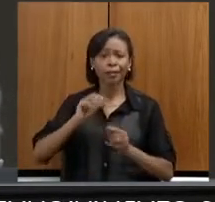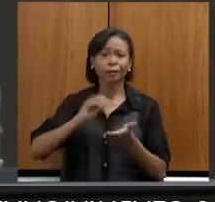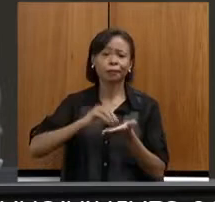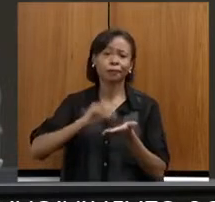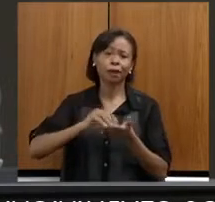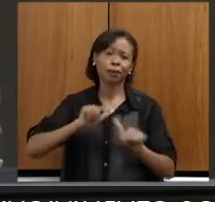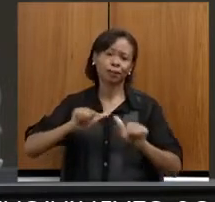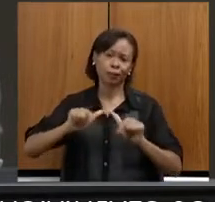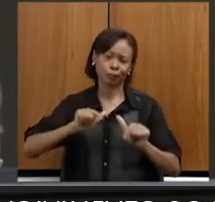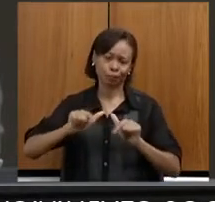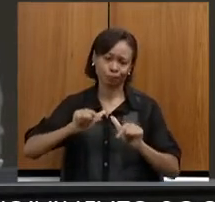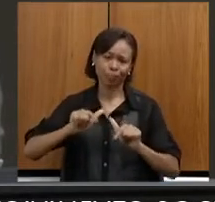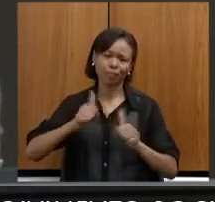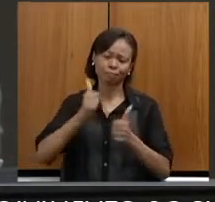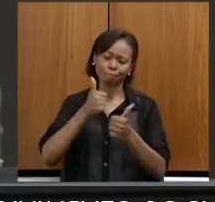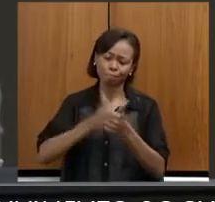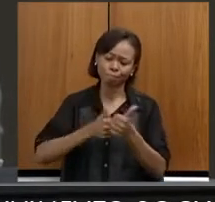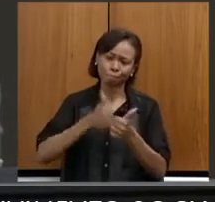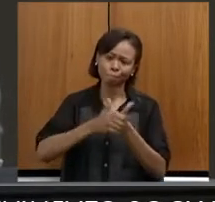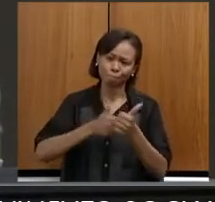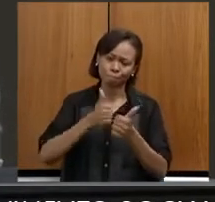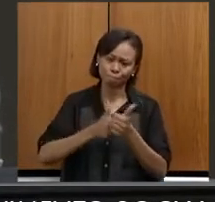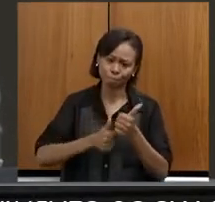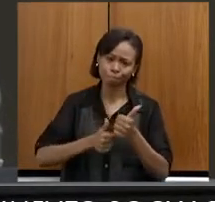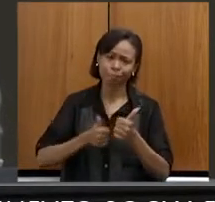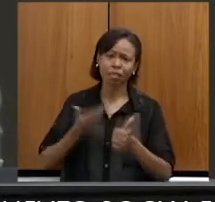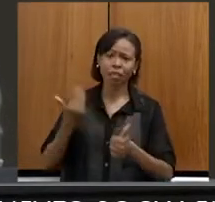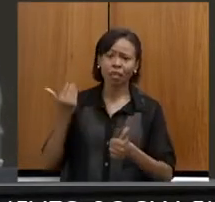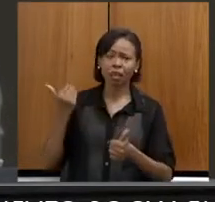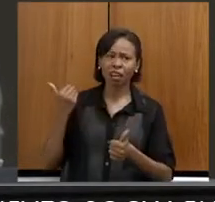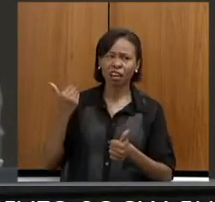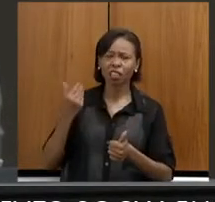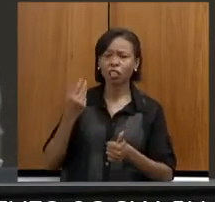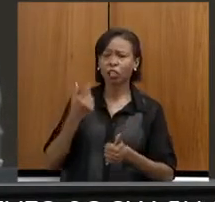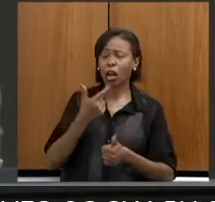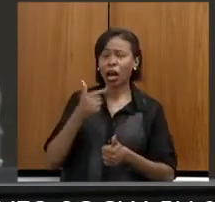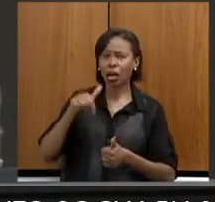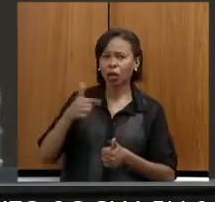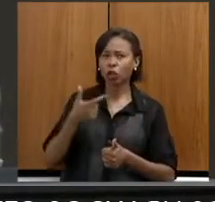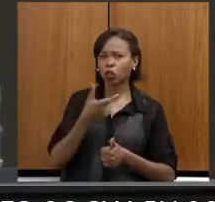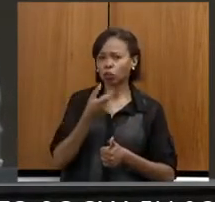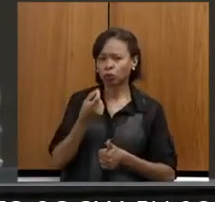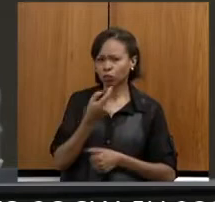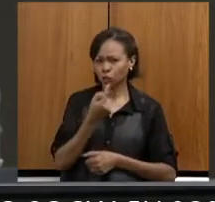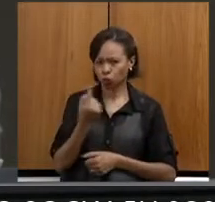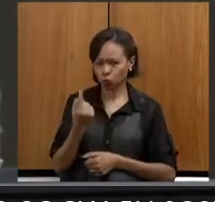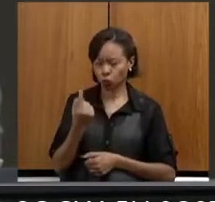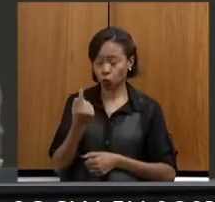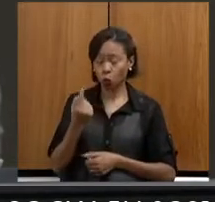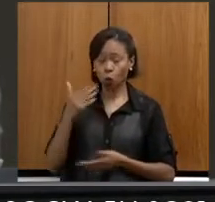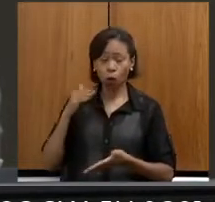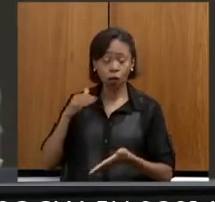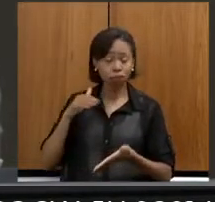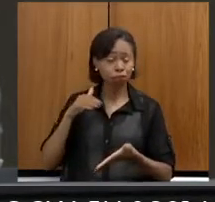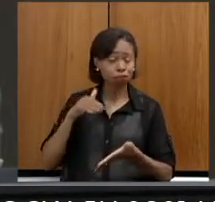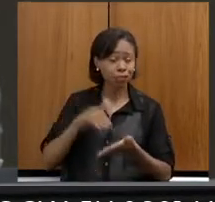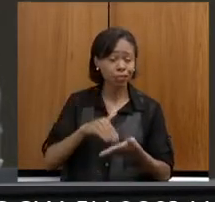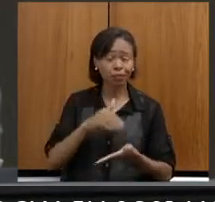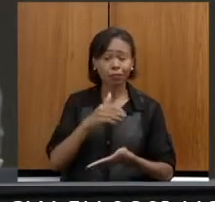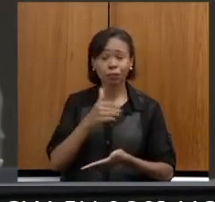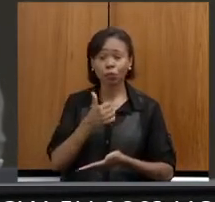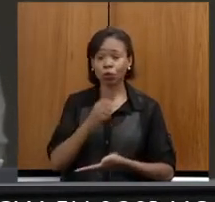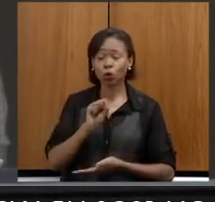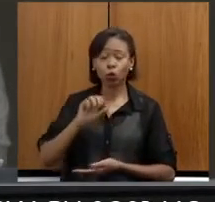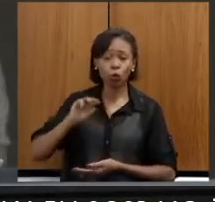2021, chegamos à assustadora marca de 18 milhões e 600 mil